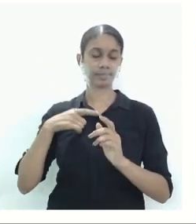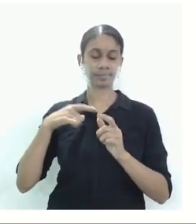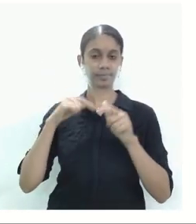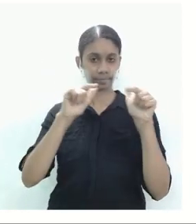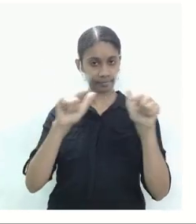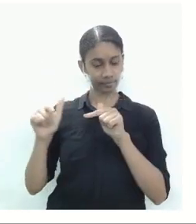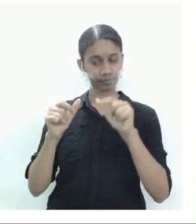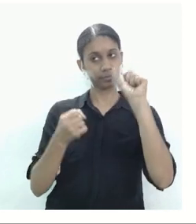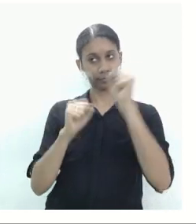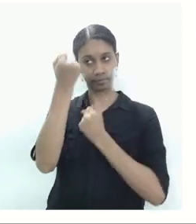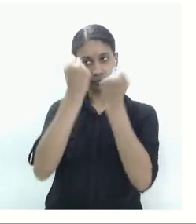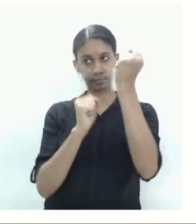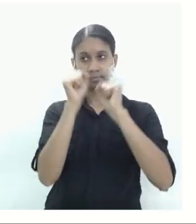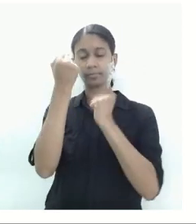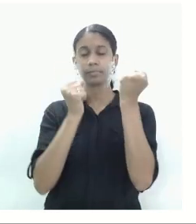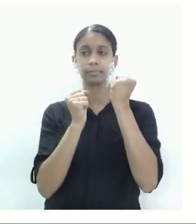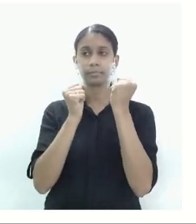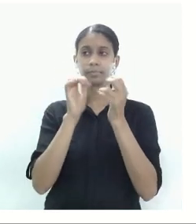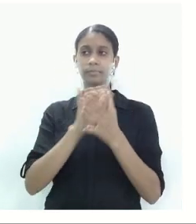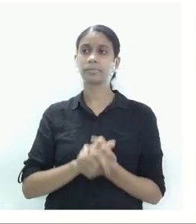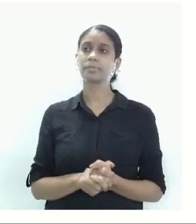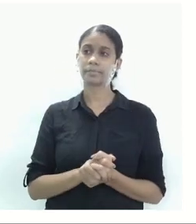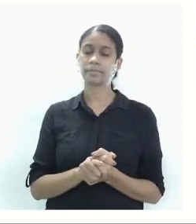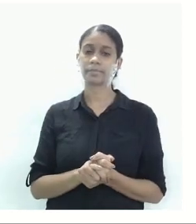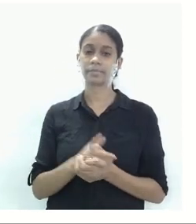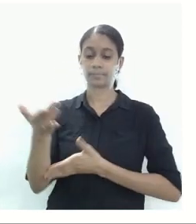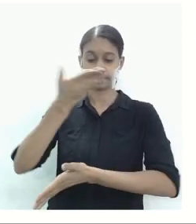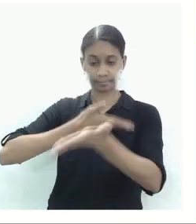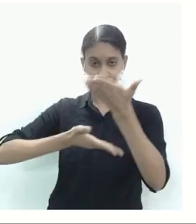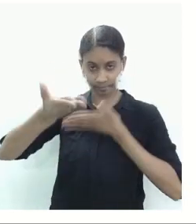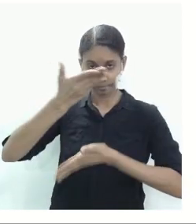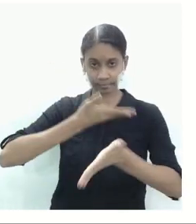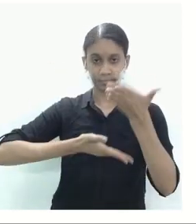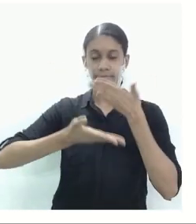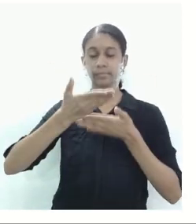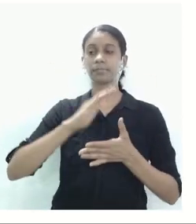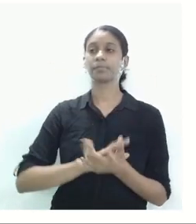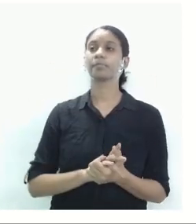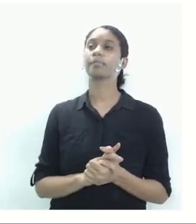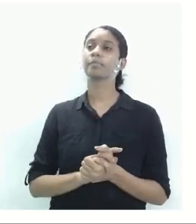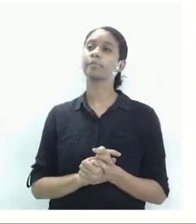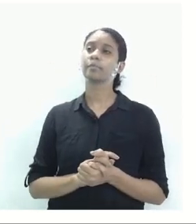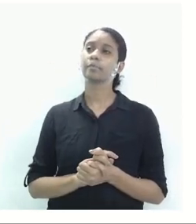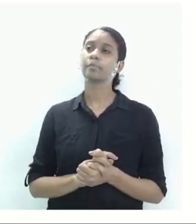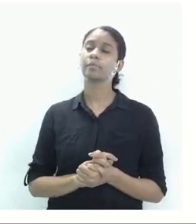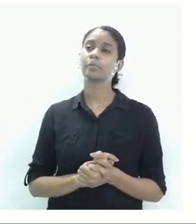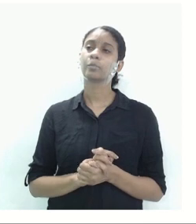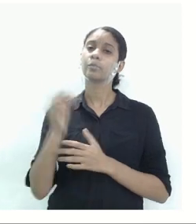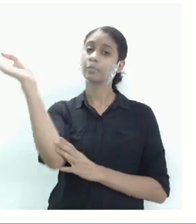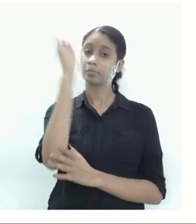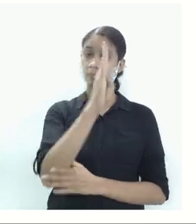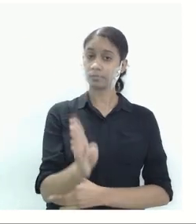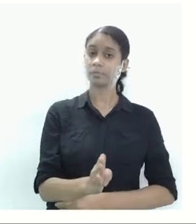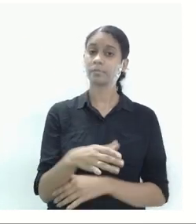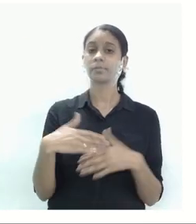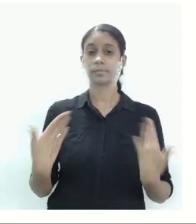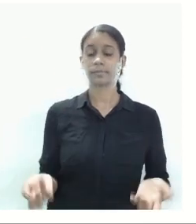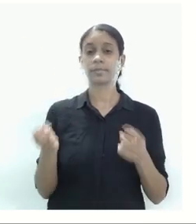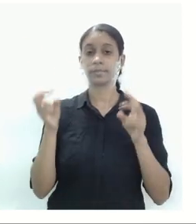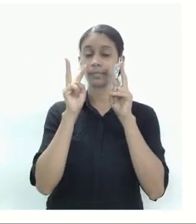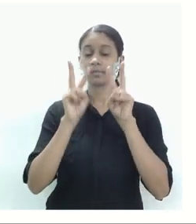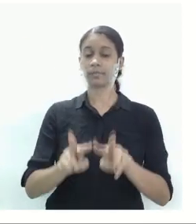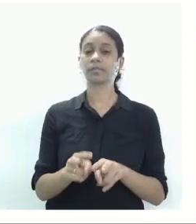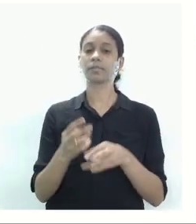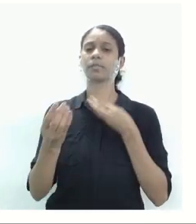industriais sobre as relações do do Brasil. Então veja aí